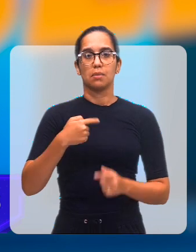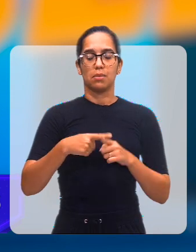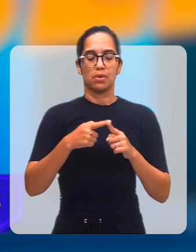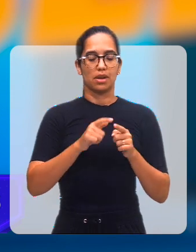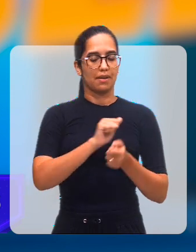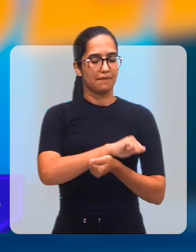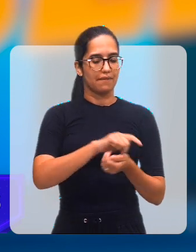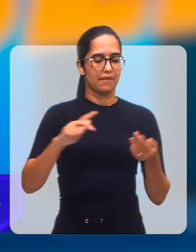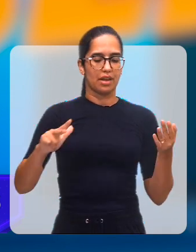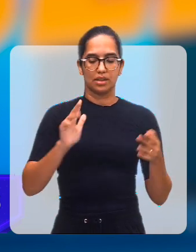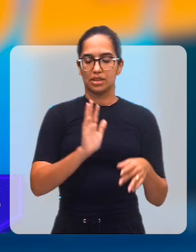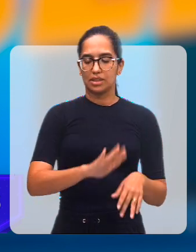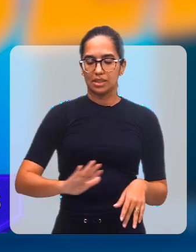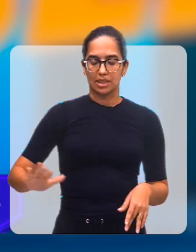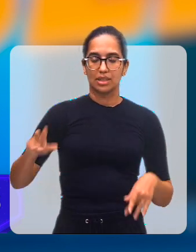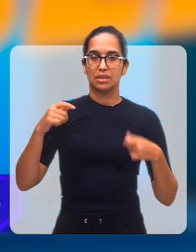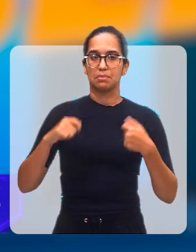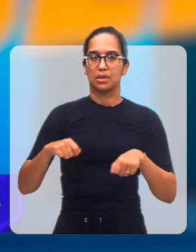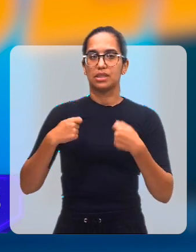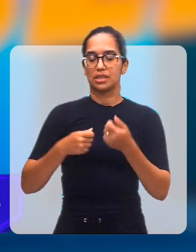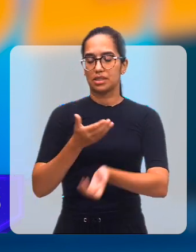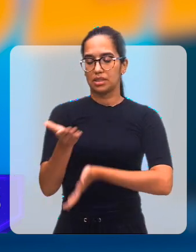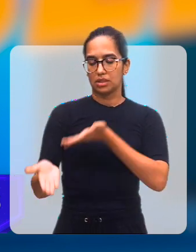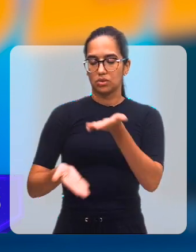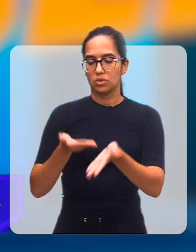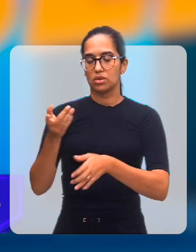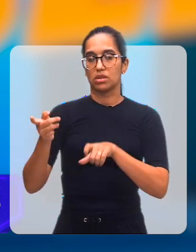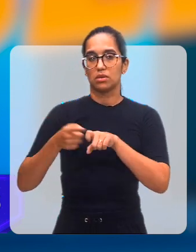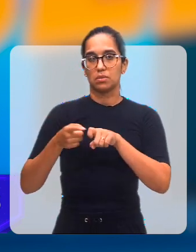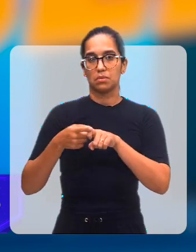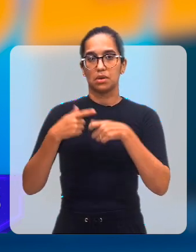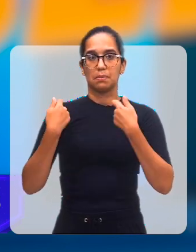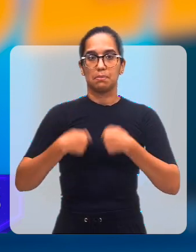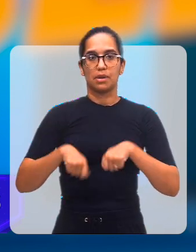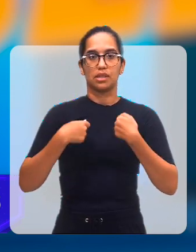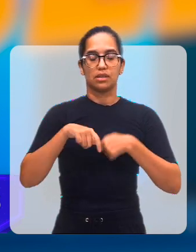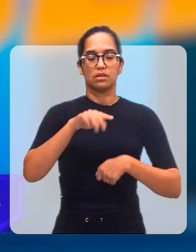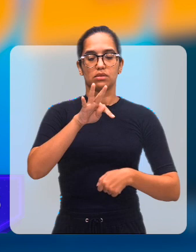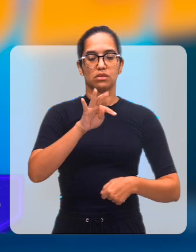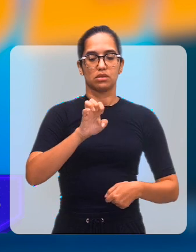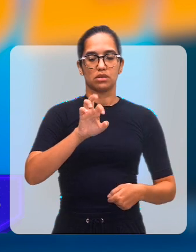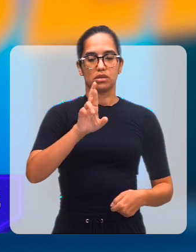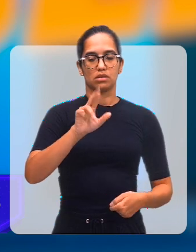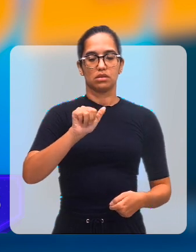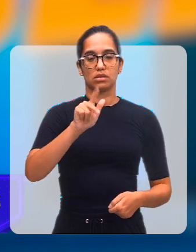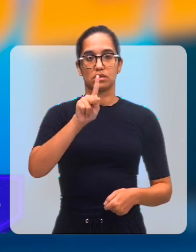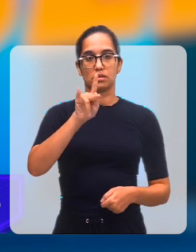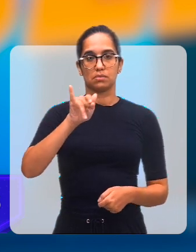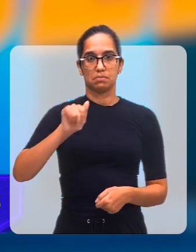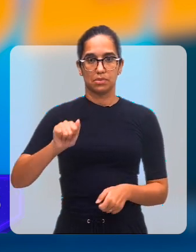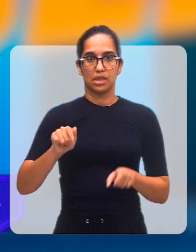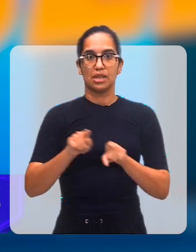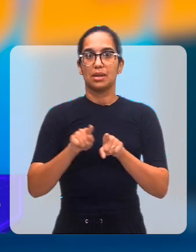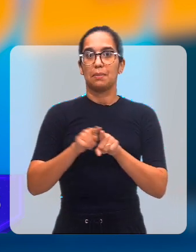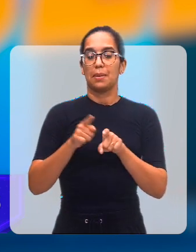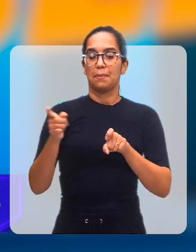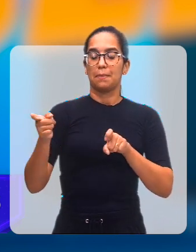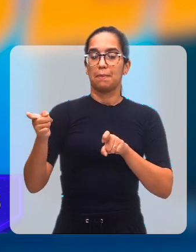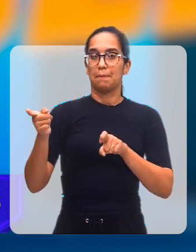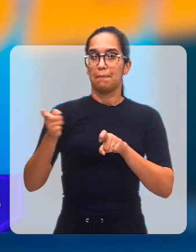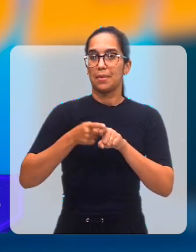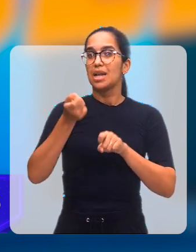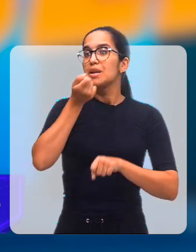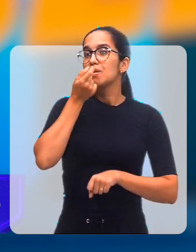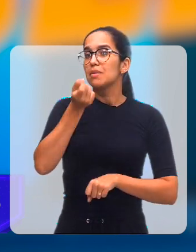muitas crianças precisam desse atendimento médico, precisam da terapia, precisam da medicação, precisam